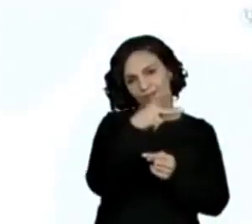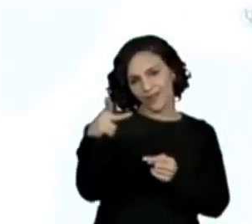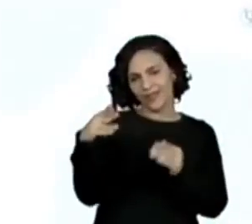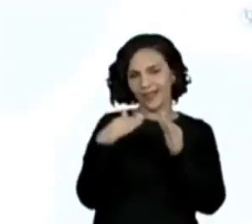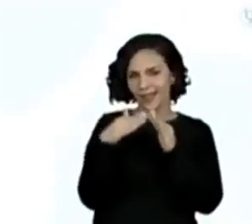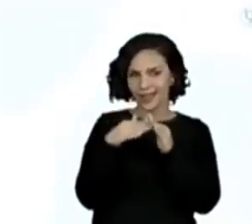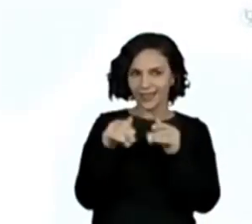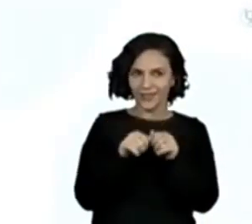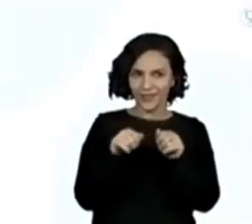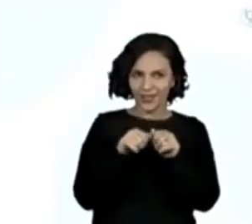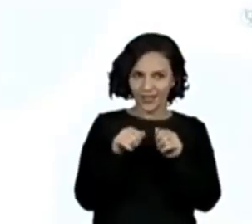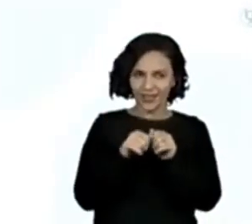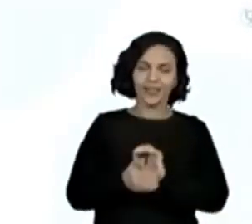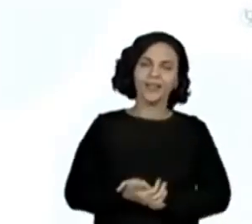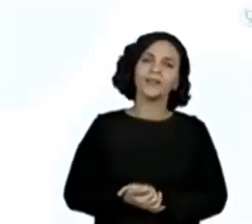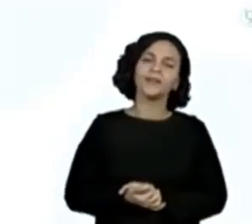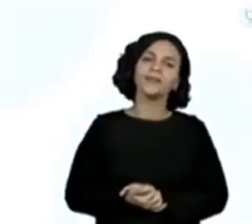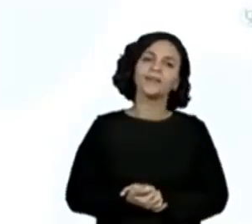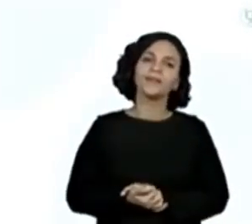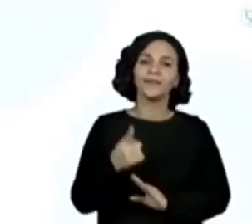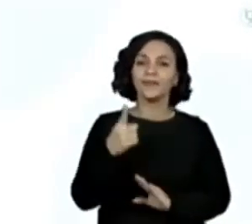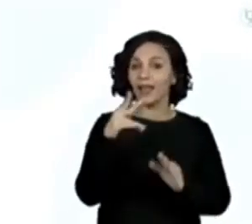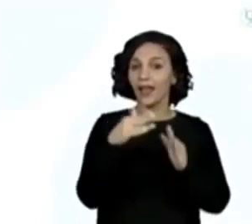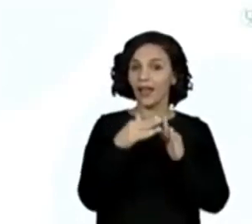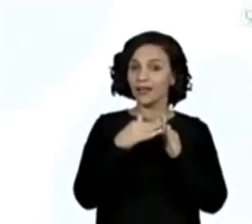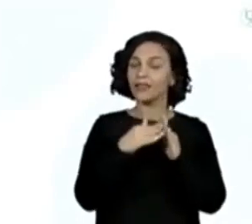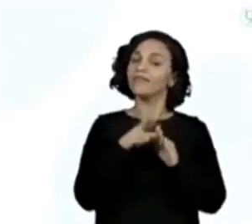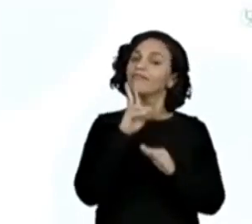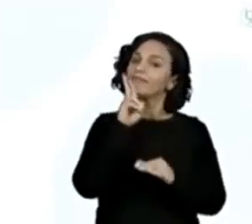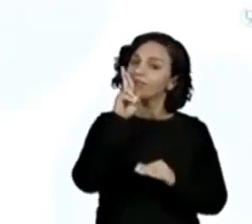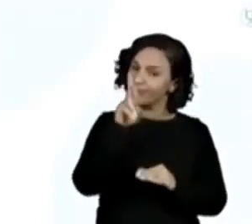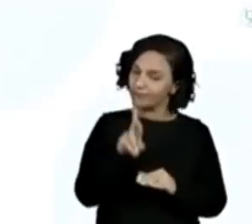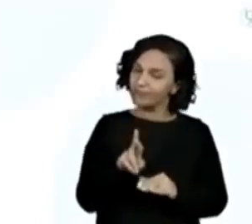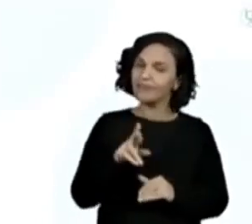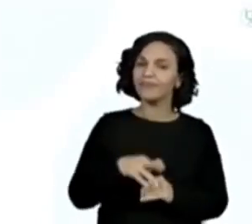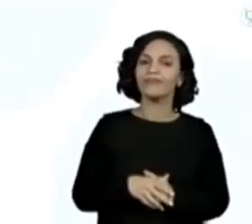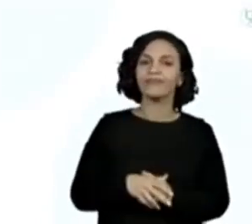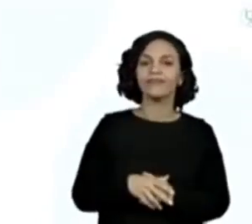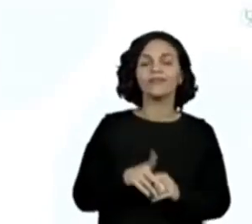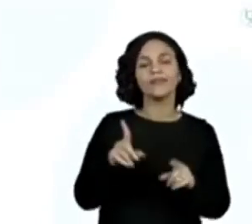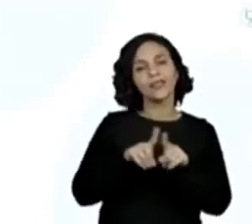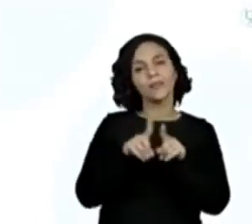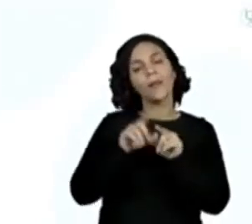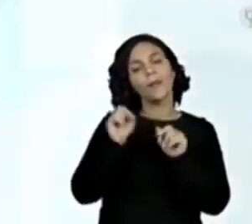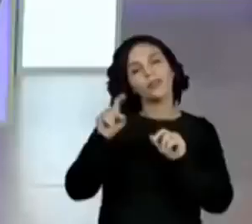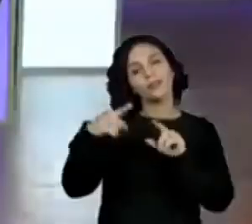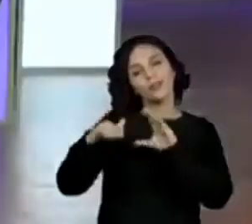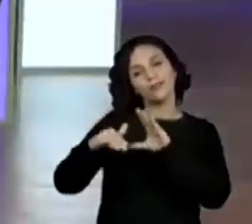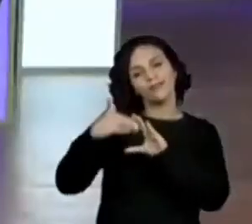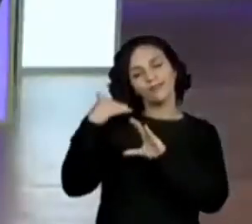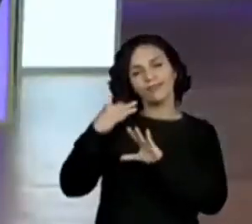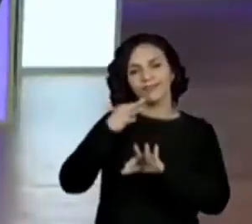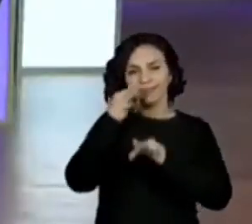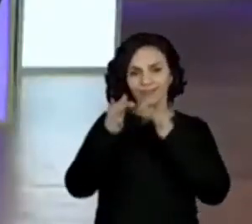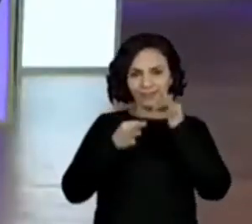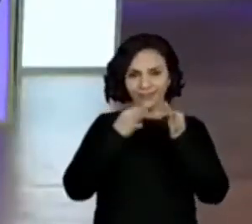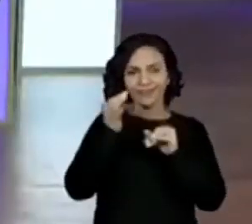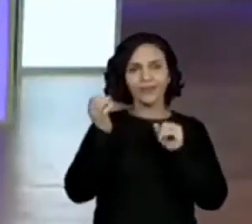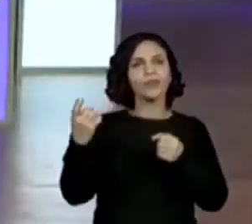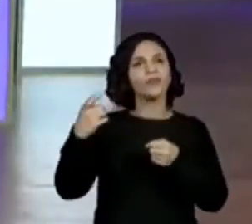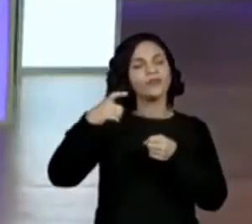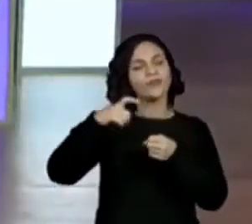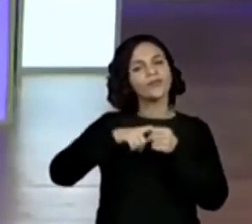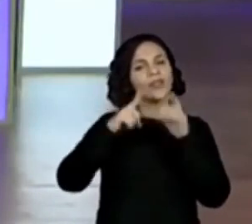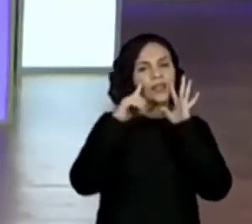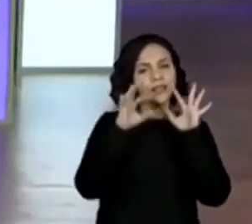vocês terminarem aí na sua casa e comentar com a gente. Vocês podem retomar